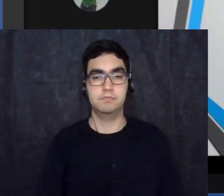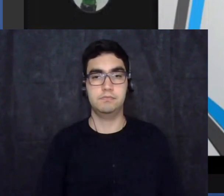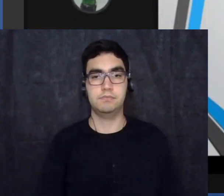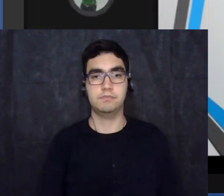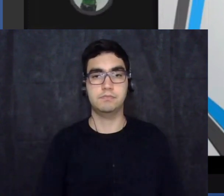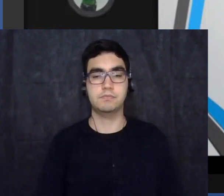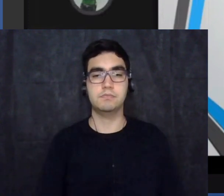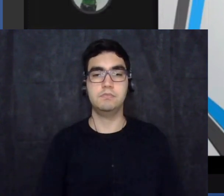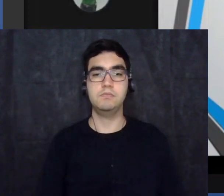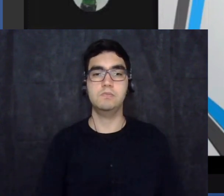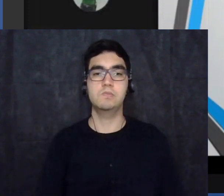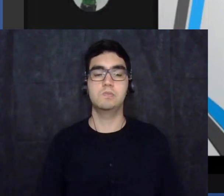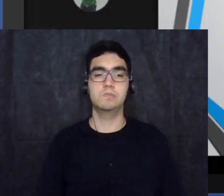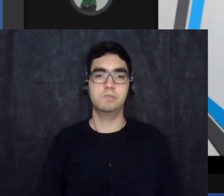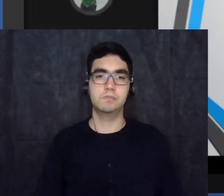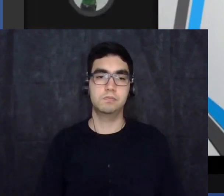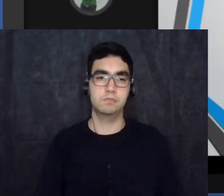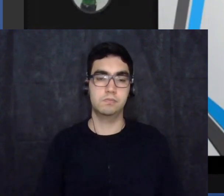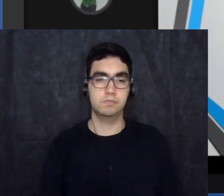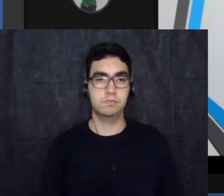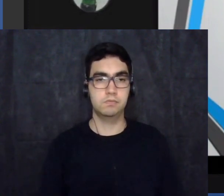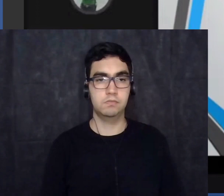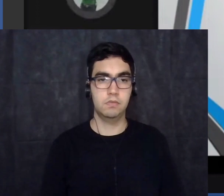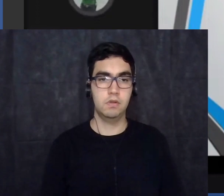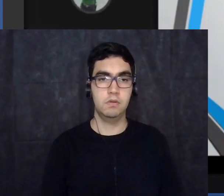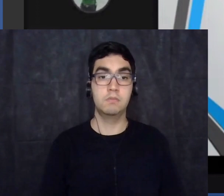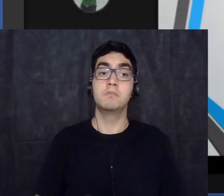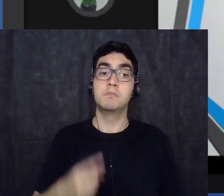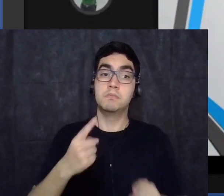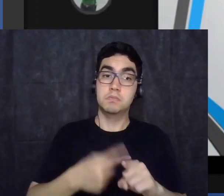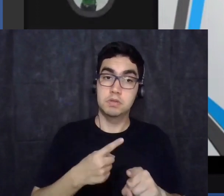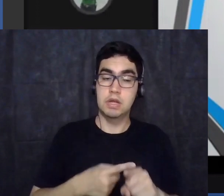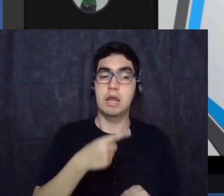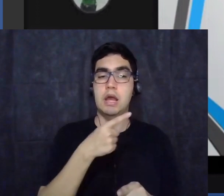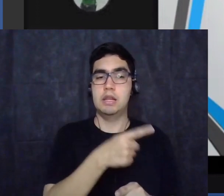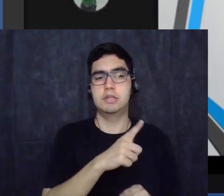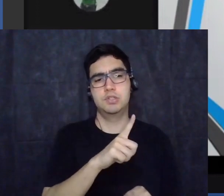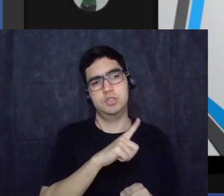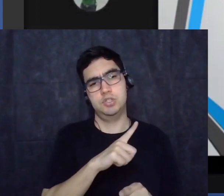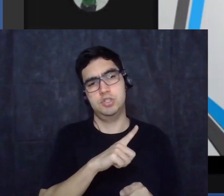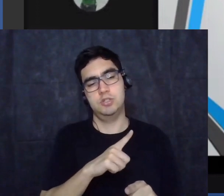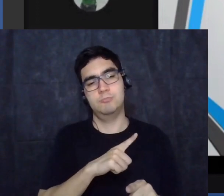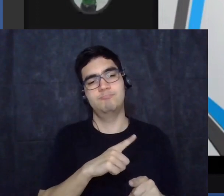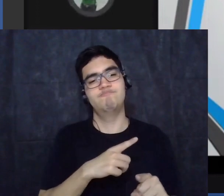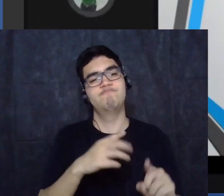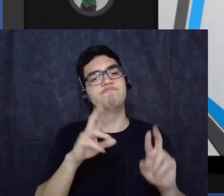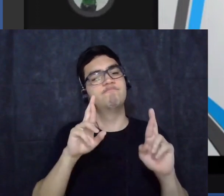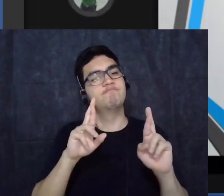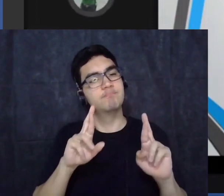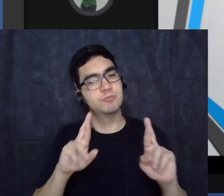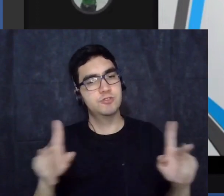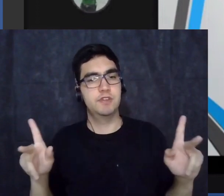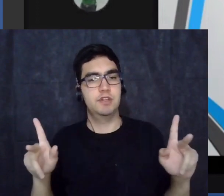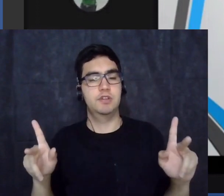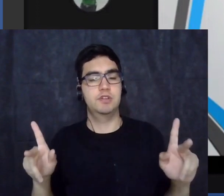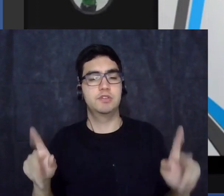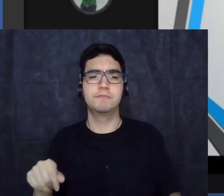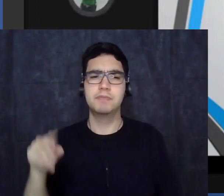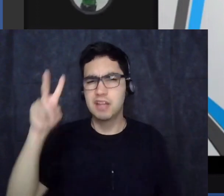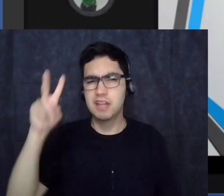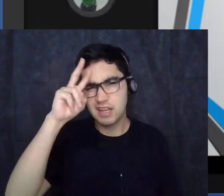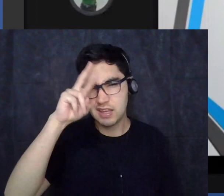é que ali também existia uma diferença. Se lembra da ideia